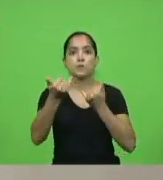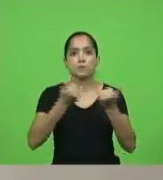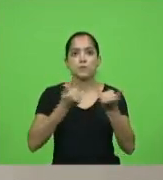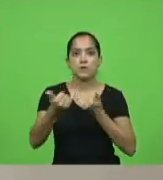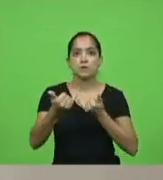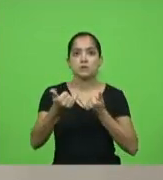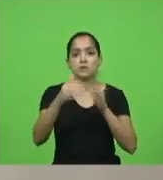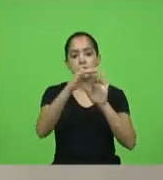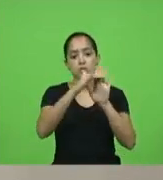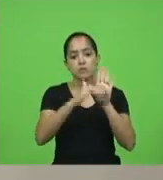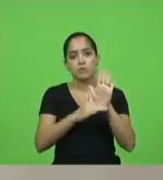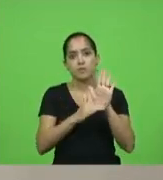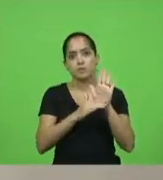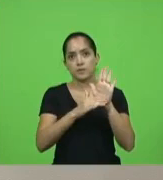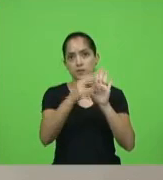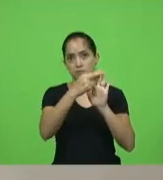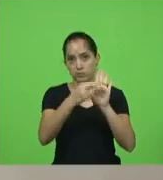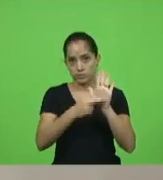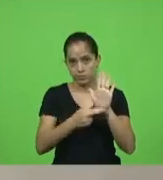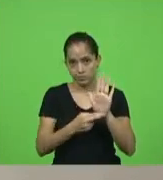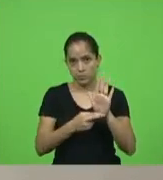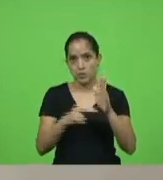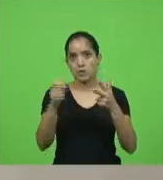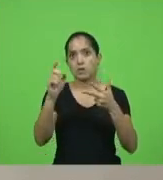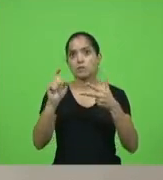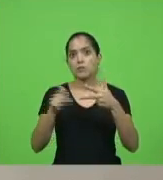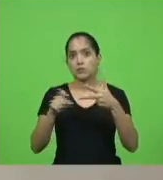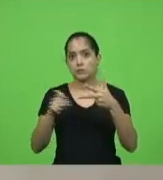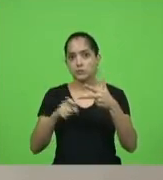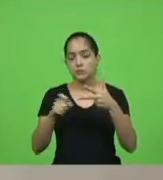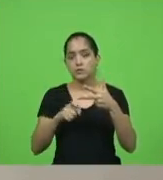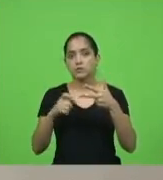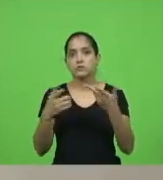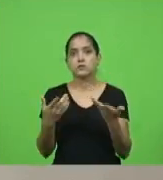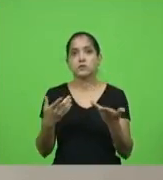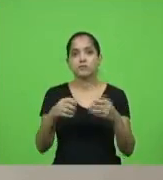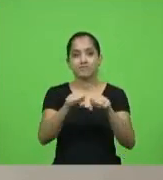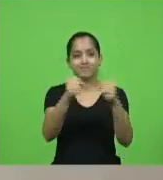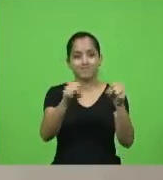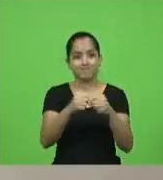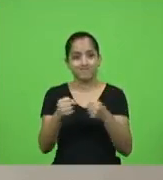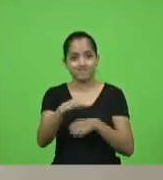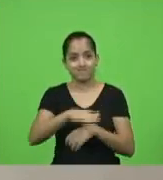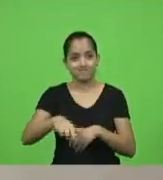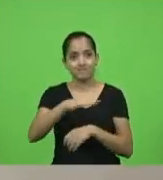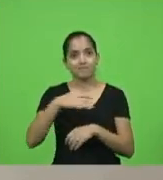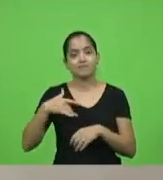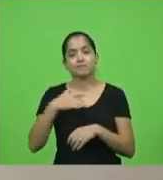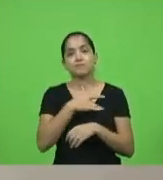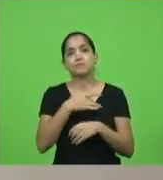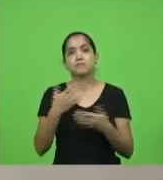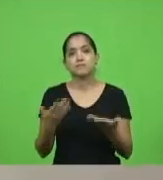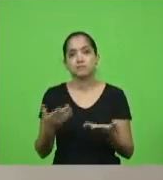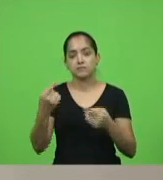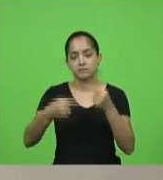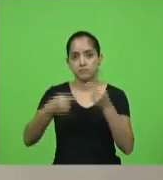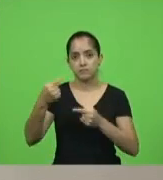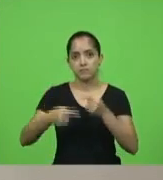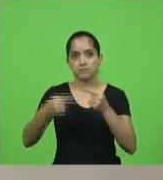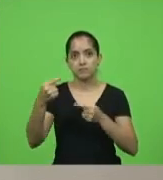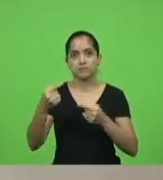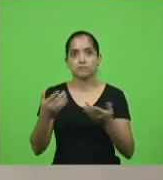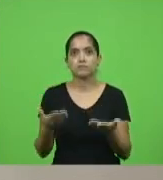medidas tomadas pelo Poder Executivo Estadual para que não haja colapso no sistema de saúde do Estado de Santa Catarina em discussão